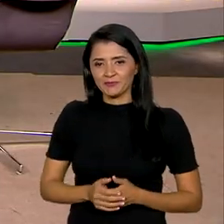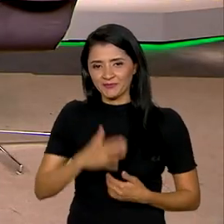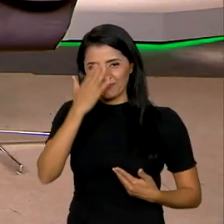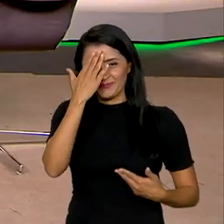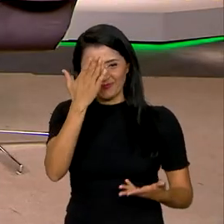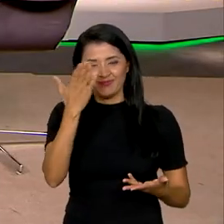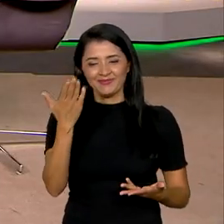obrigado. Obrigado.